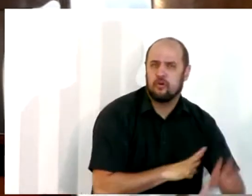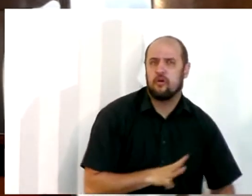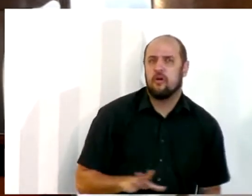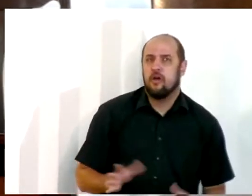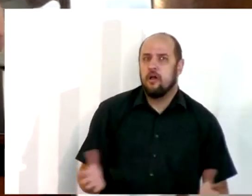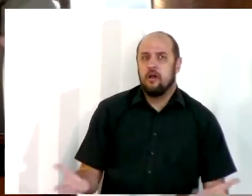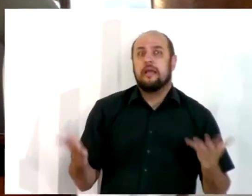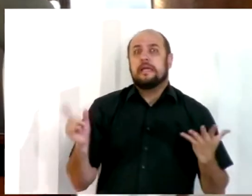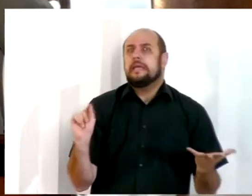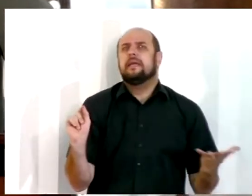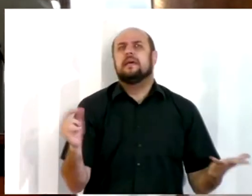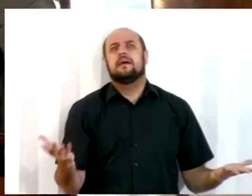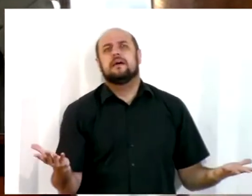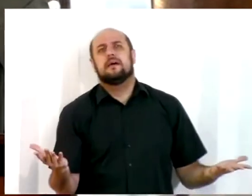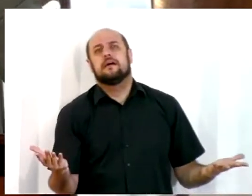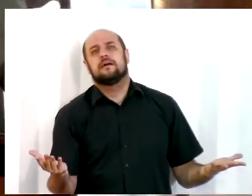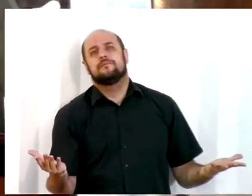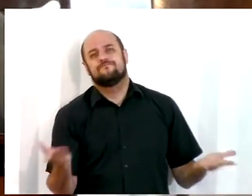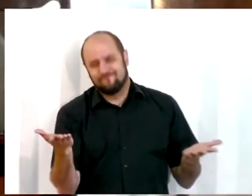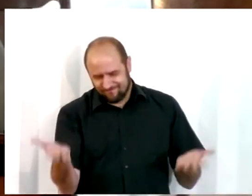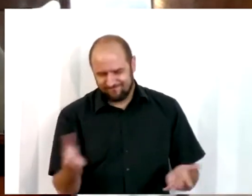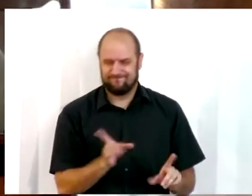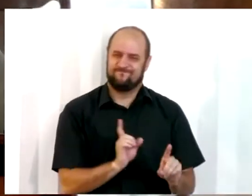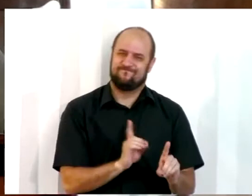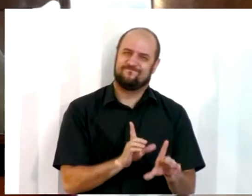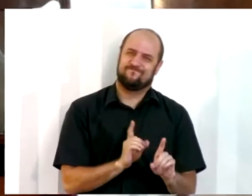que é isso, igreja? Isso é discipulado.